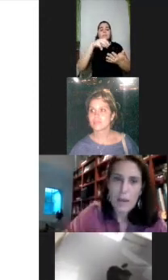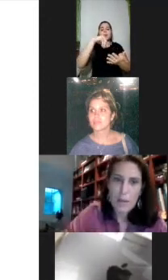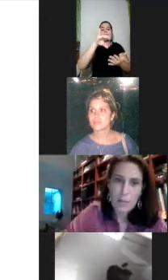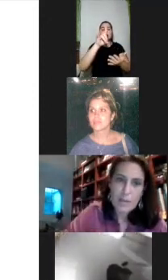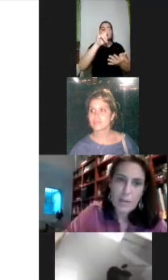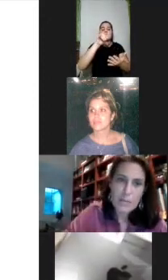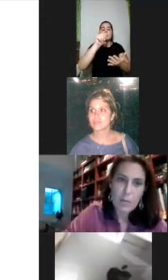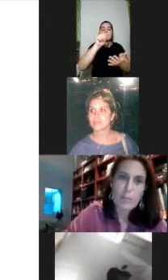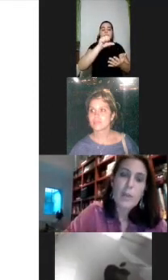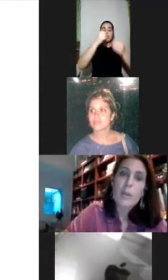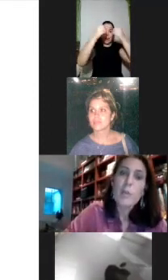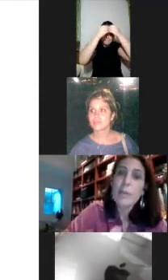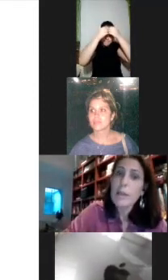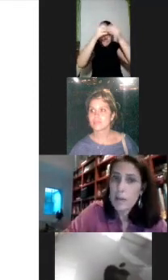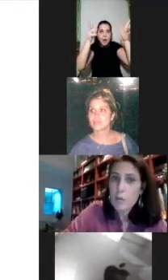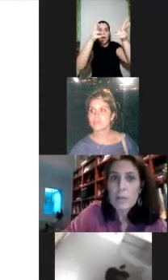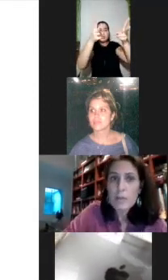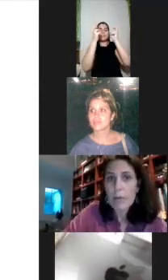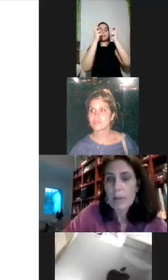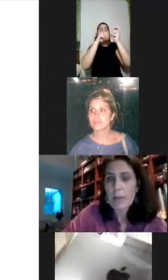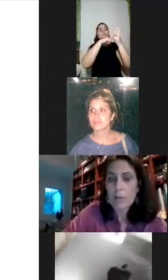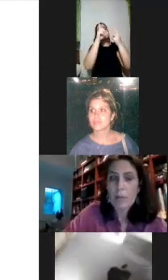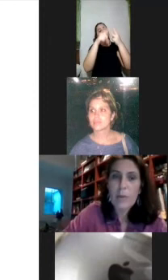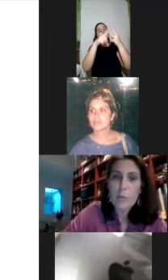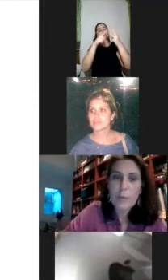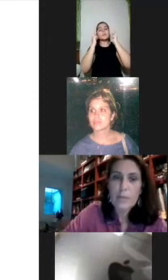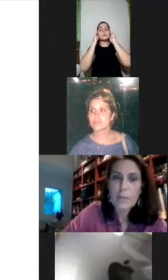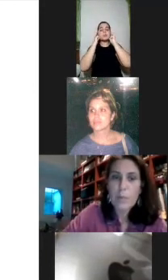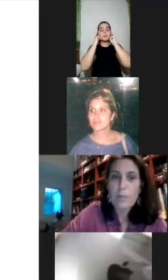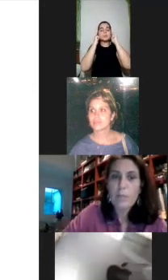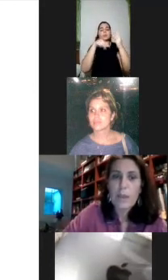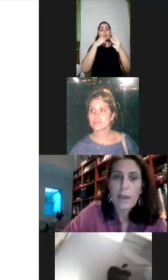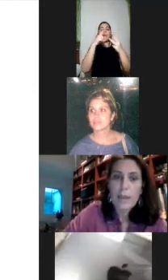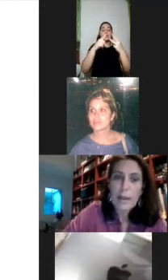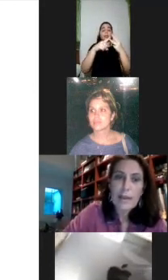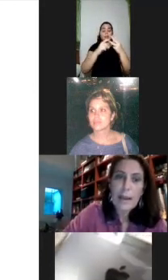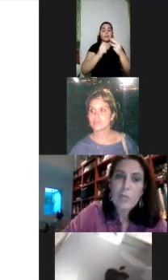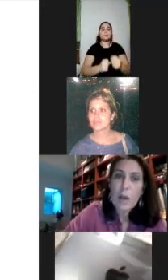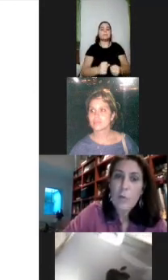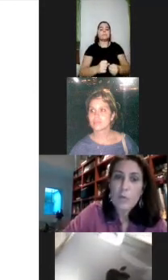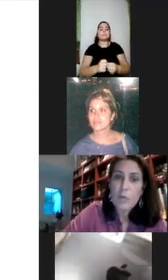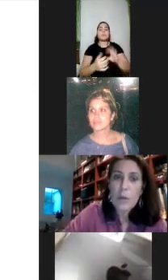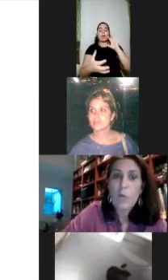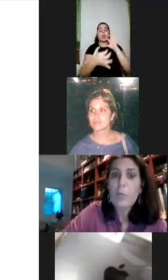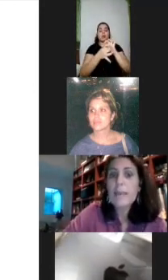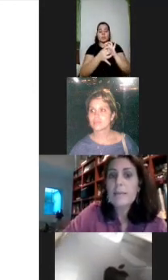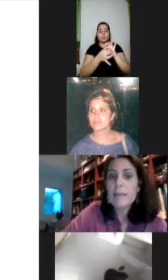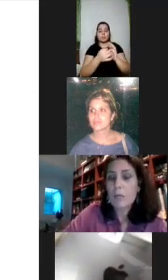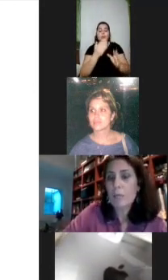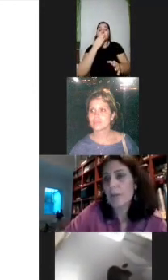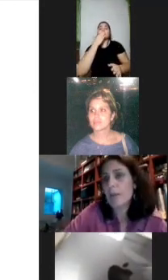a percepção e uma terceira dimensão desse primeiro princípio é que está ligado a opções para